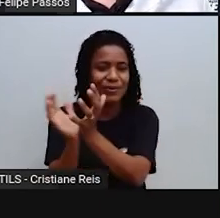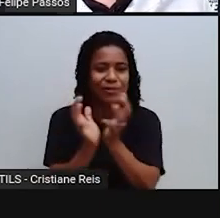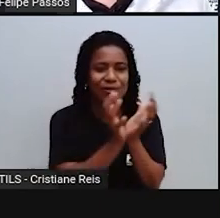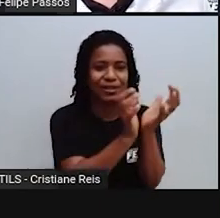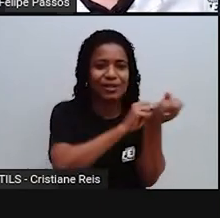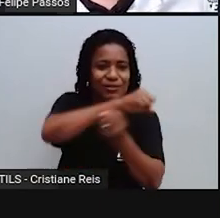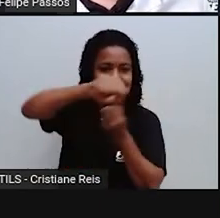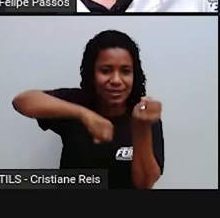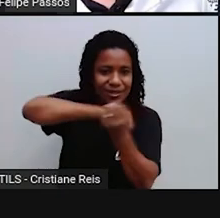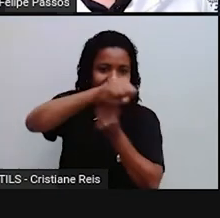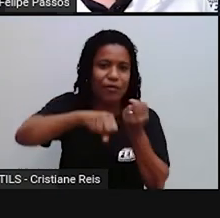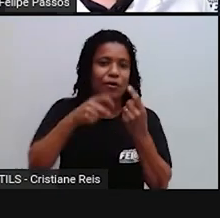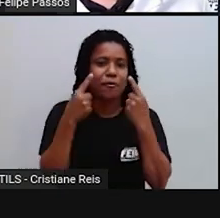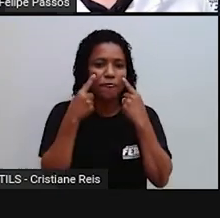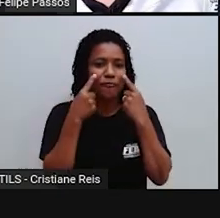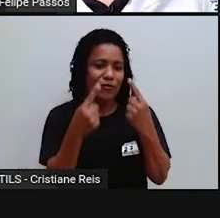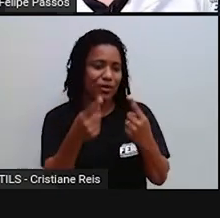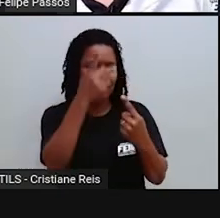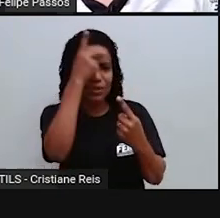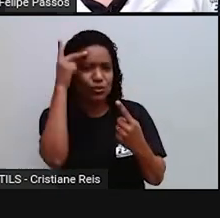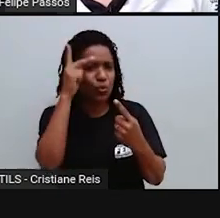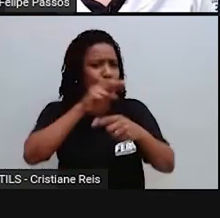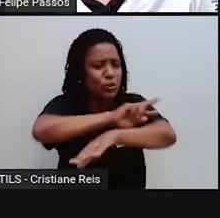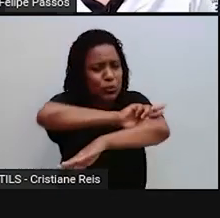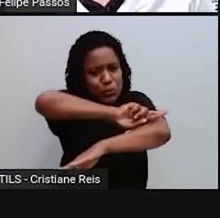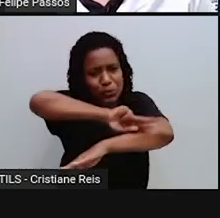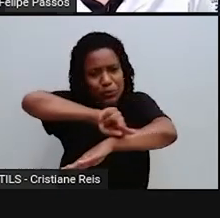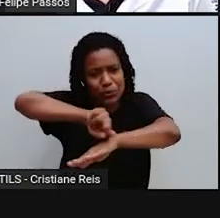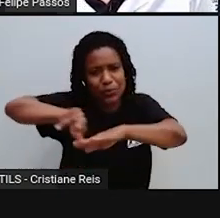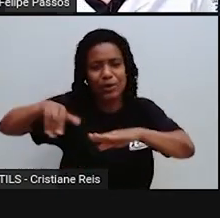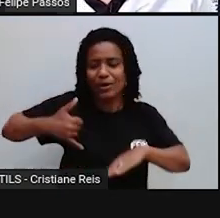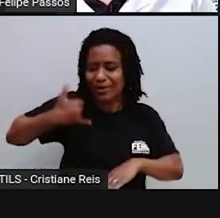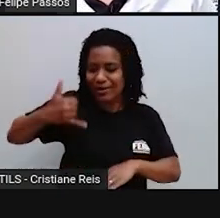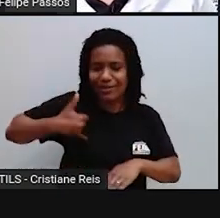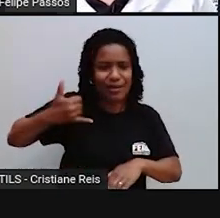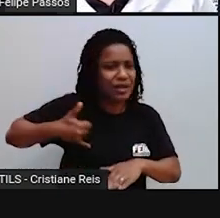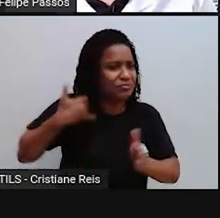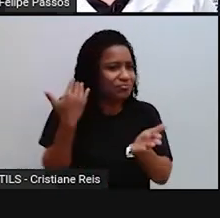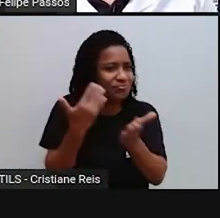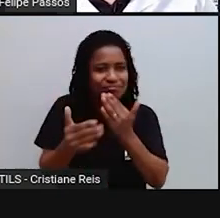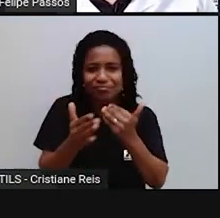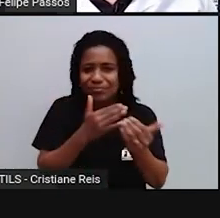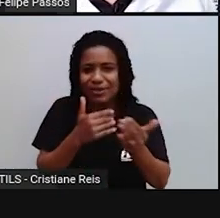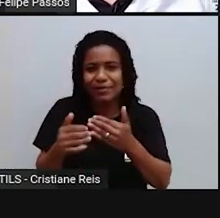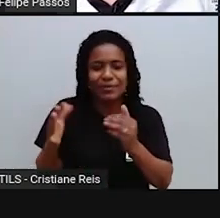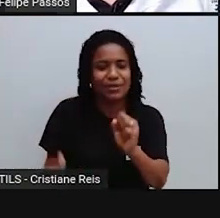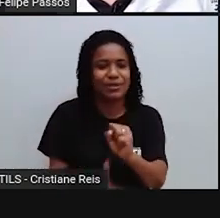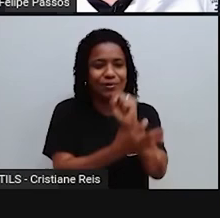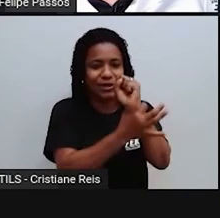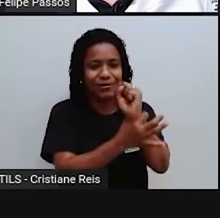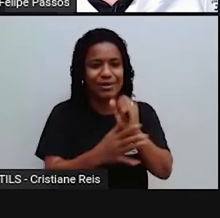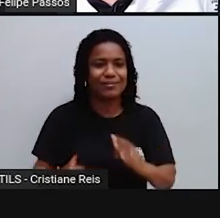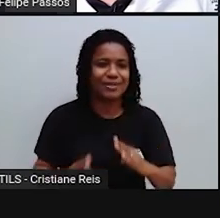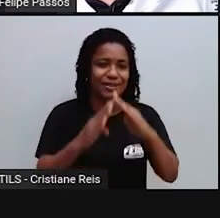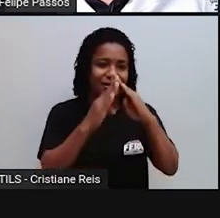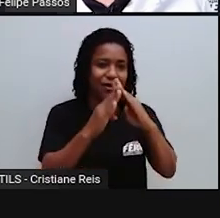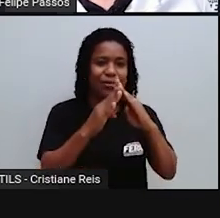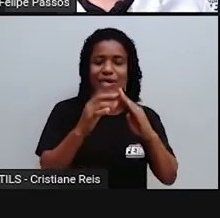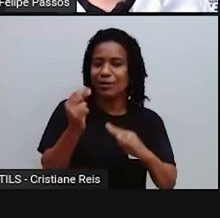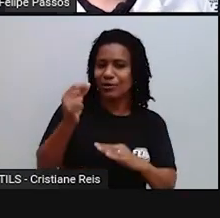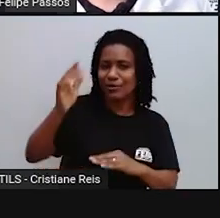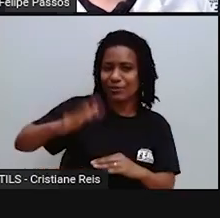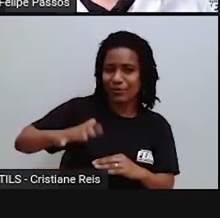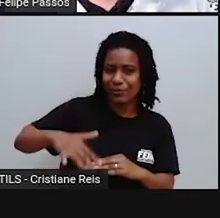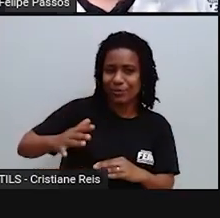etnia, faixa etária, enfim, elas tenham acesso à habitação, segurança e preços acessíveis. Um